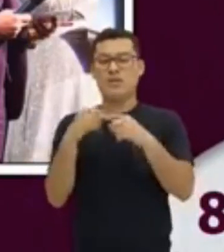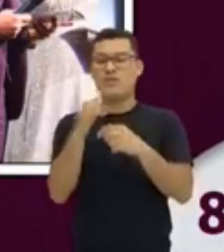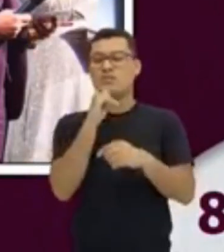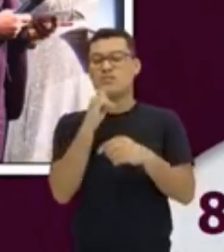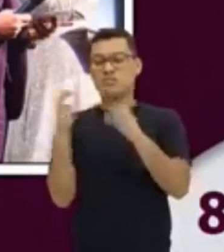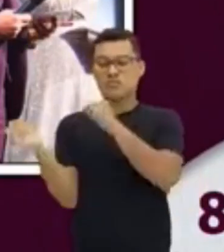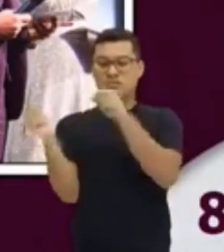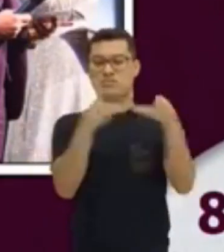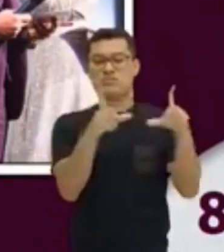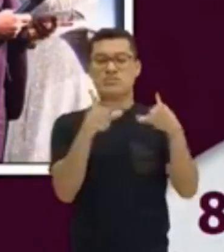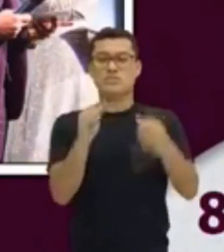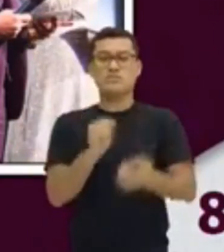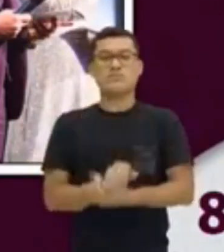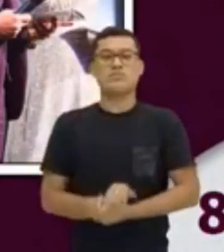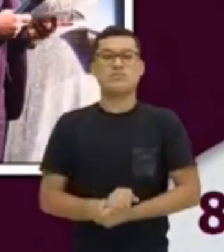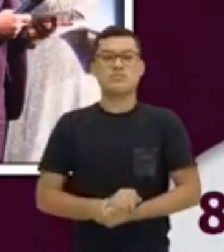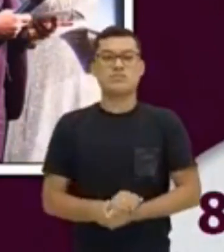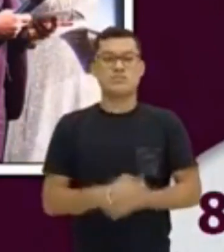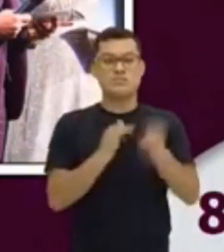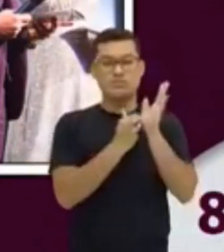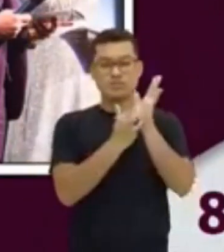Temos aqui, apresentações.